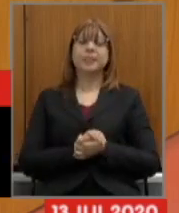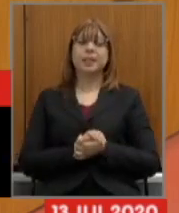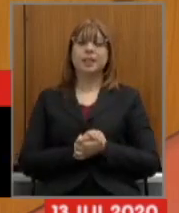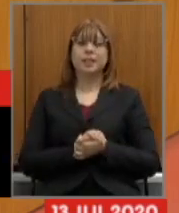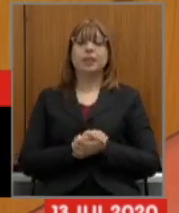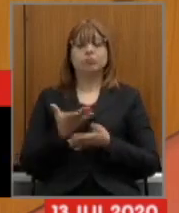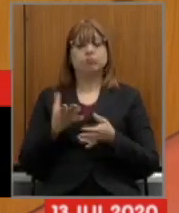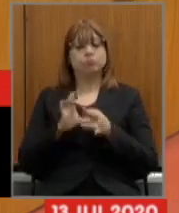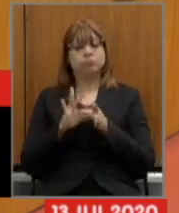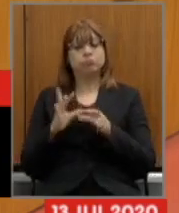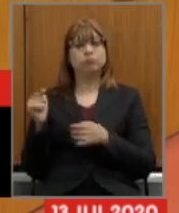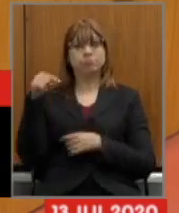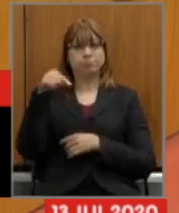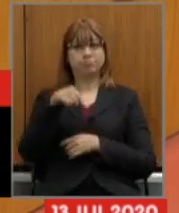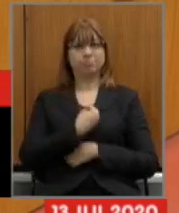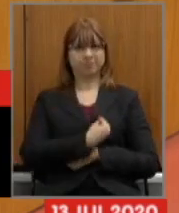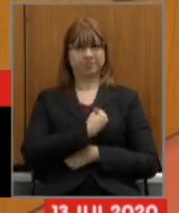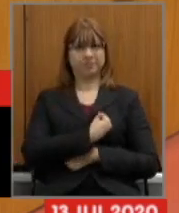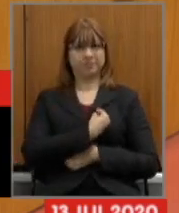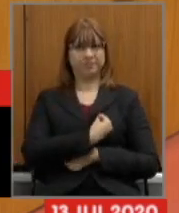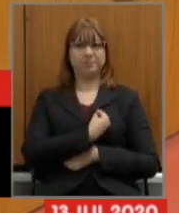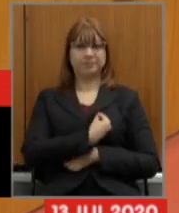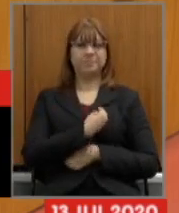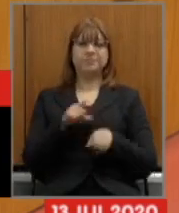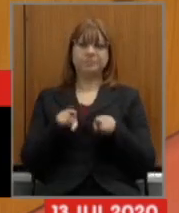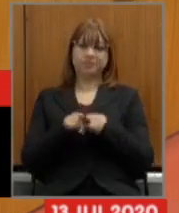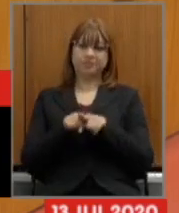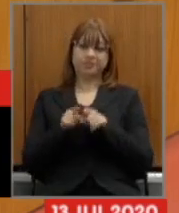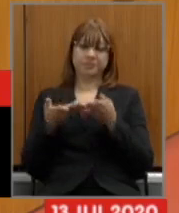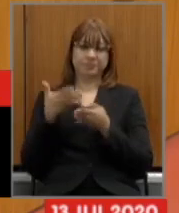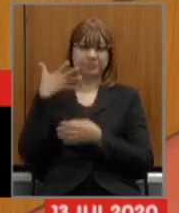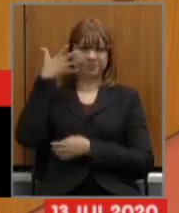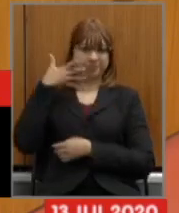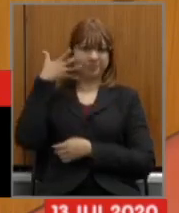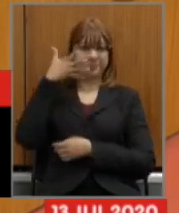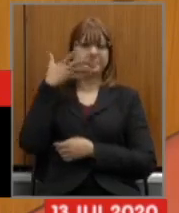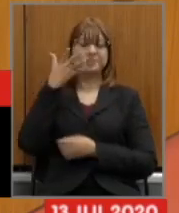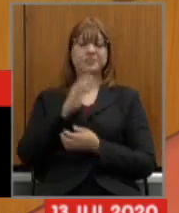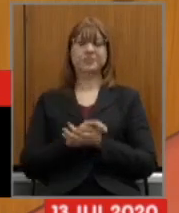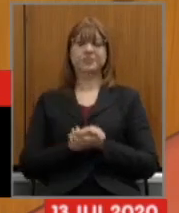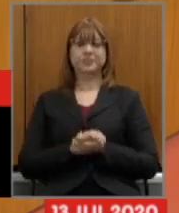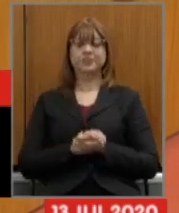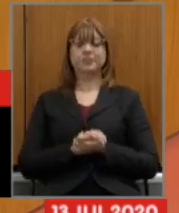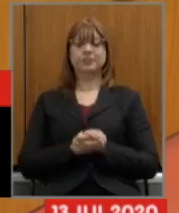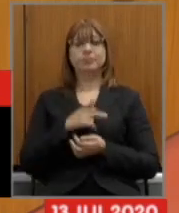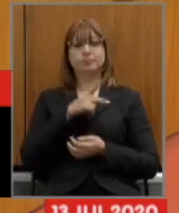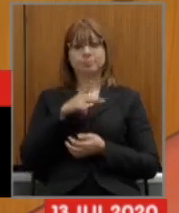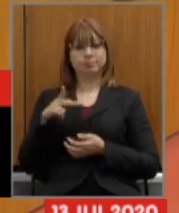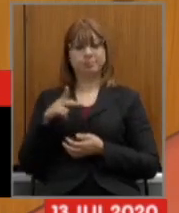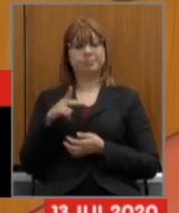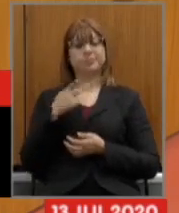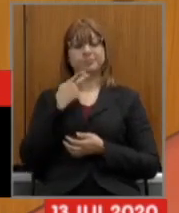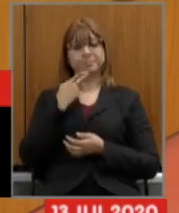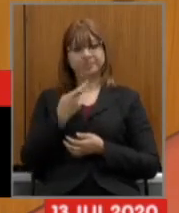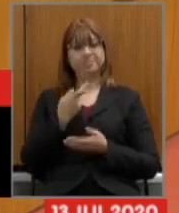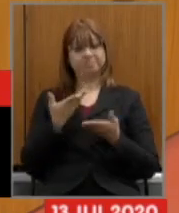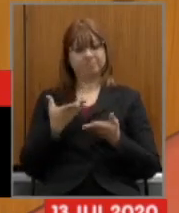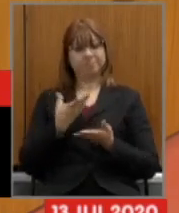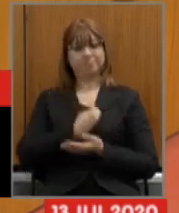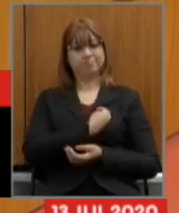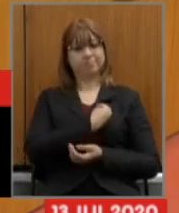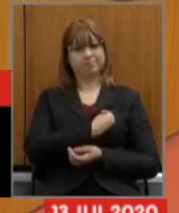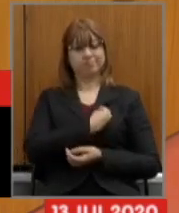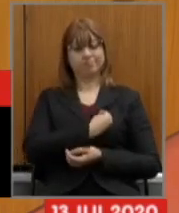em participar desse seminário e pela exposição que acaba de proferir a presidência registra ainda a presença dos